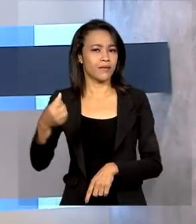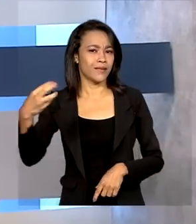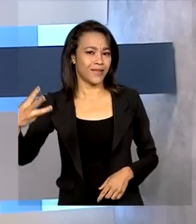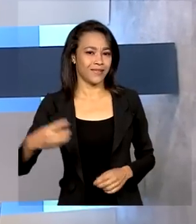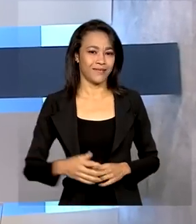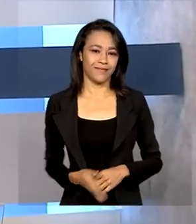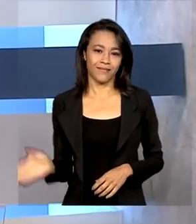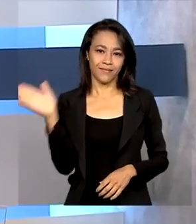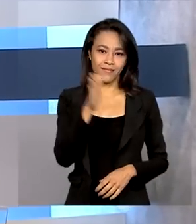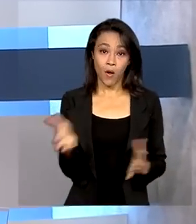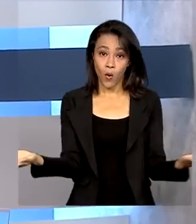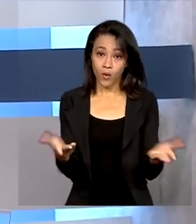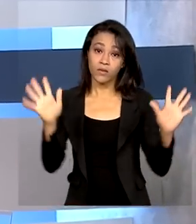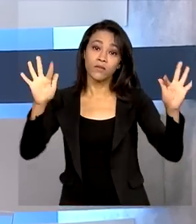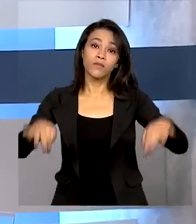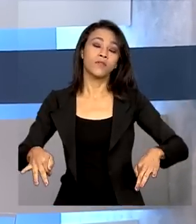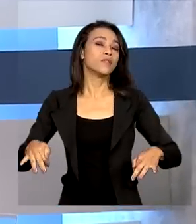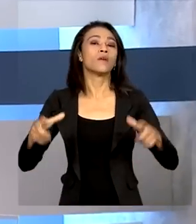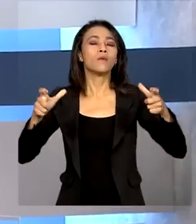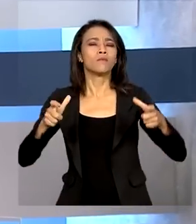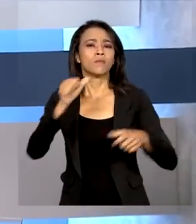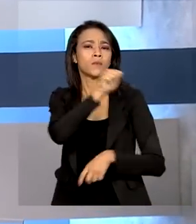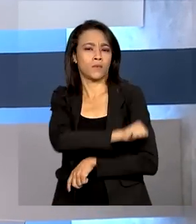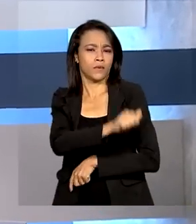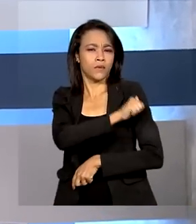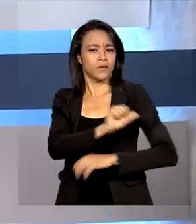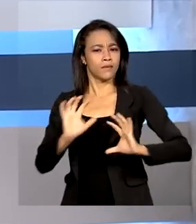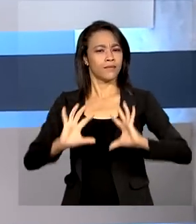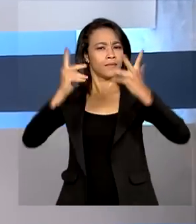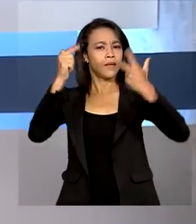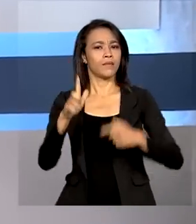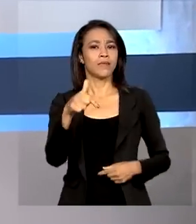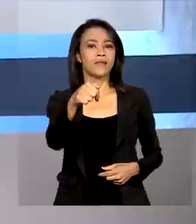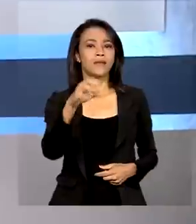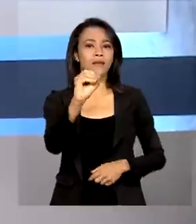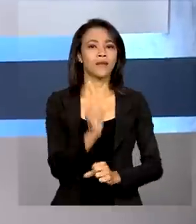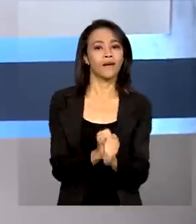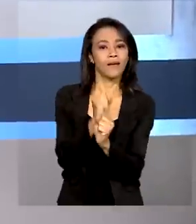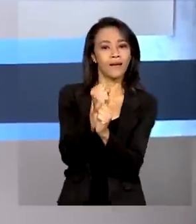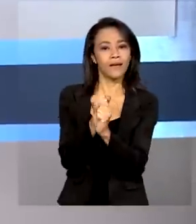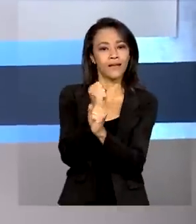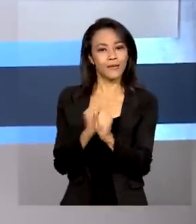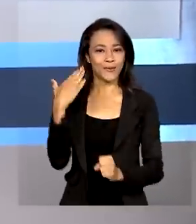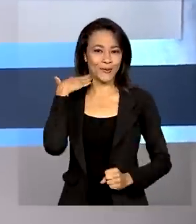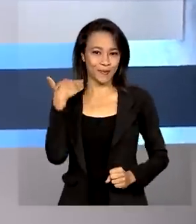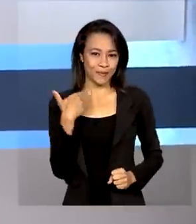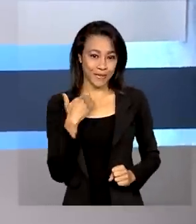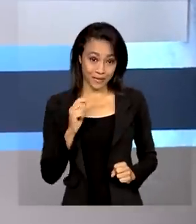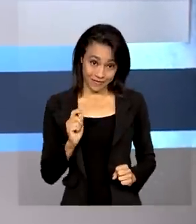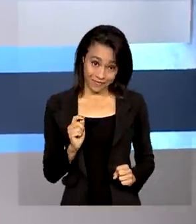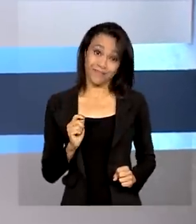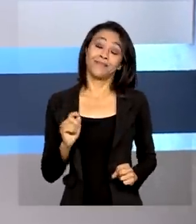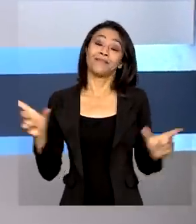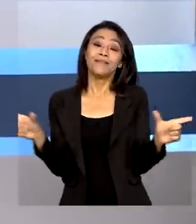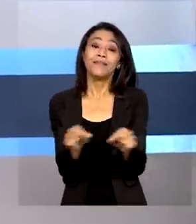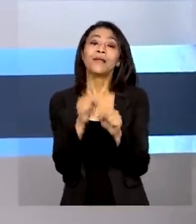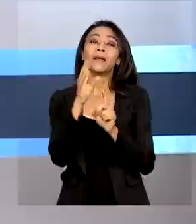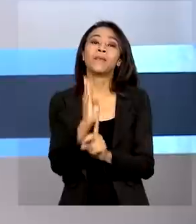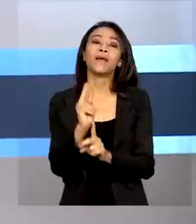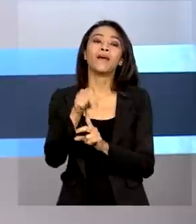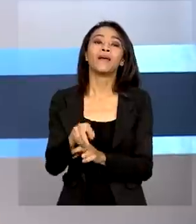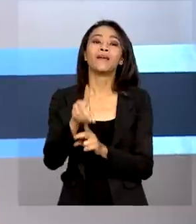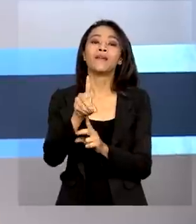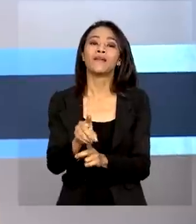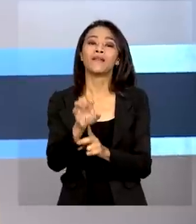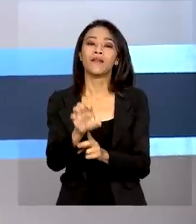Termina hoje no Rio de Janeiro um evento que celebra os 70 anos do Banco Nacional de Desenvolvimento Econômico e Social. Entre